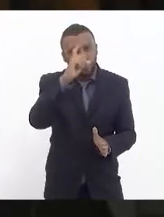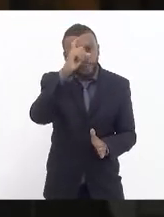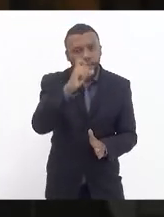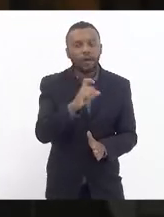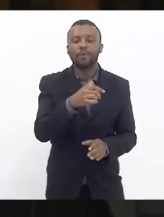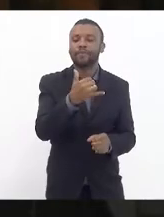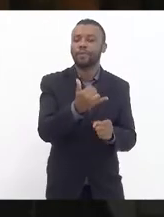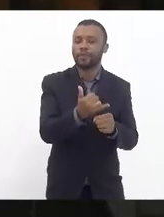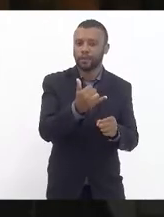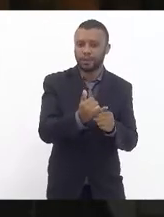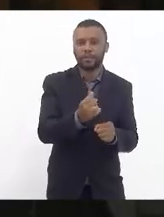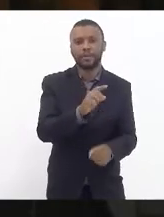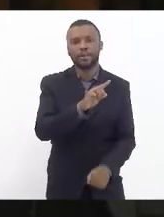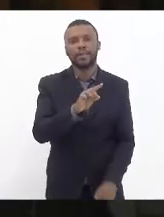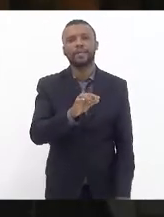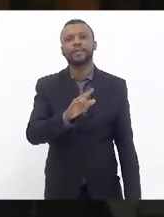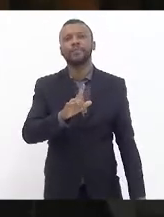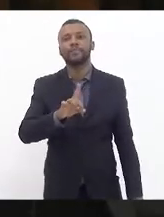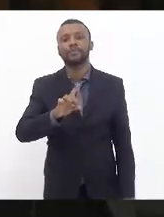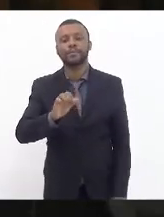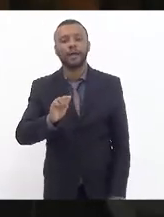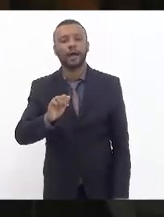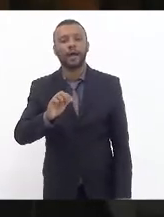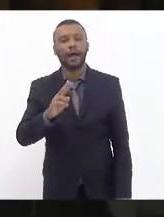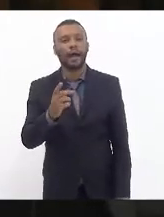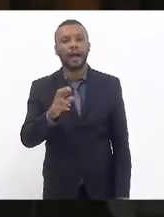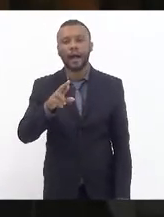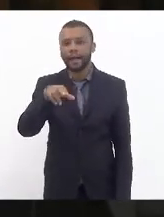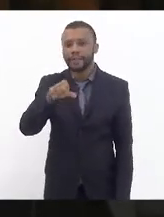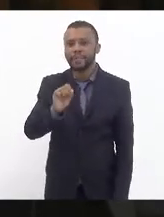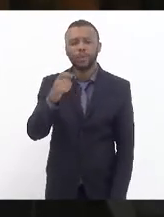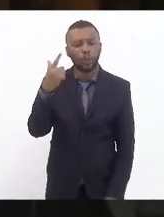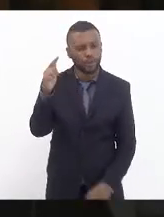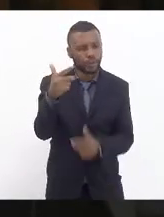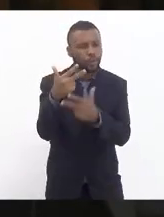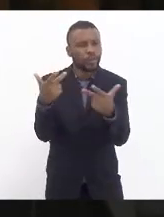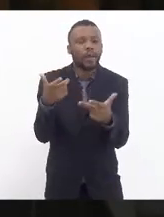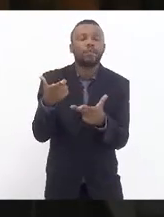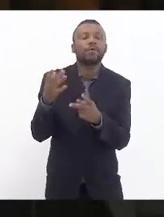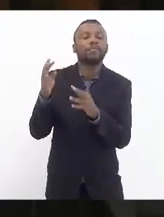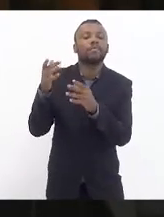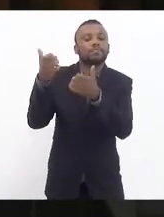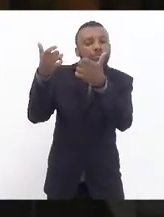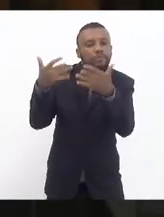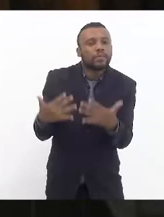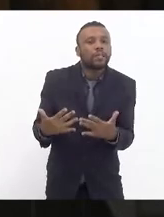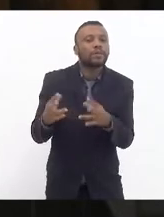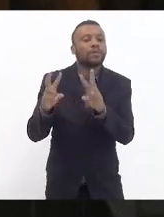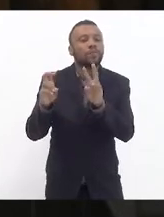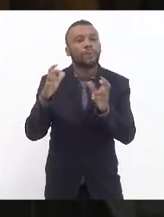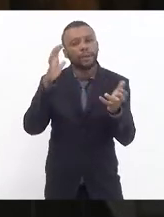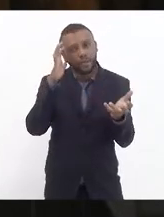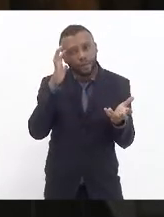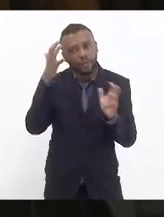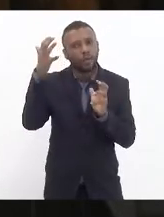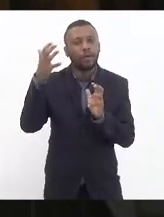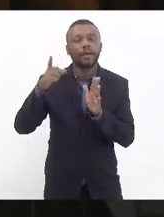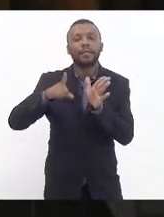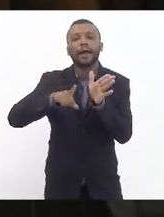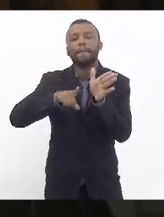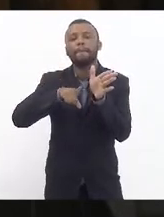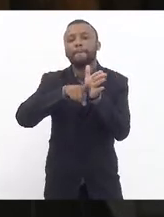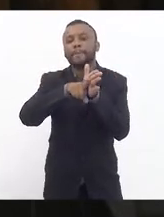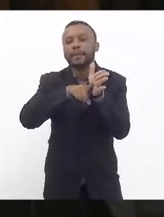em Volta Redonda. Outra situação que eu quero tratar aqui, senhora presidente, é a situação da perícia